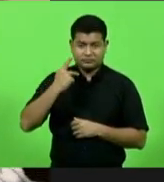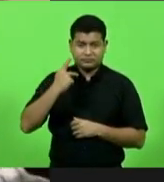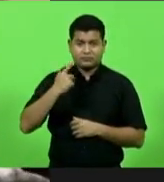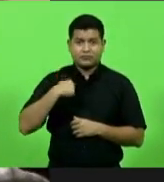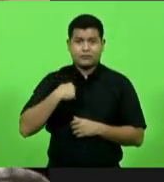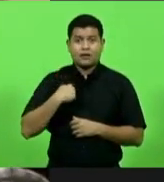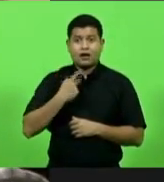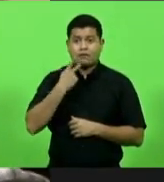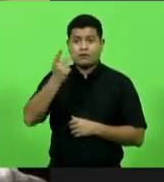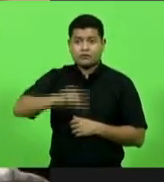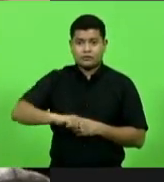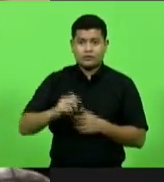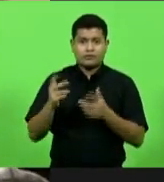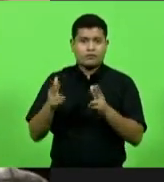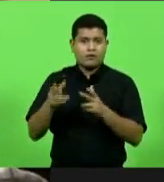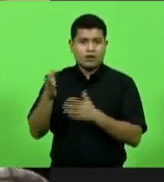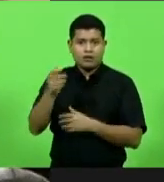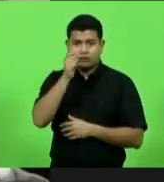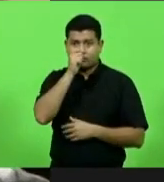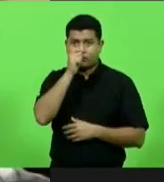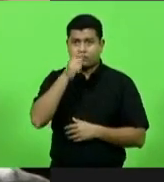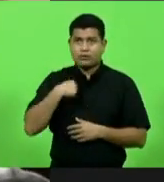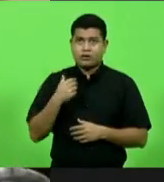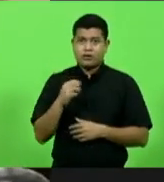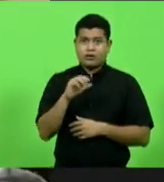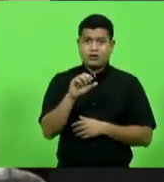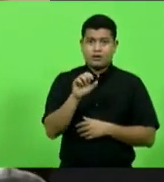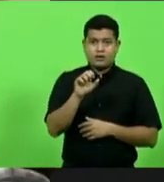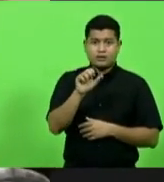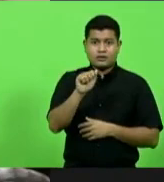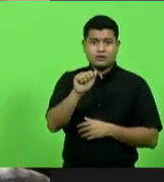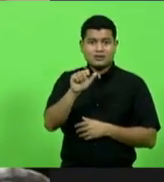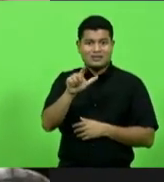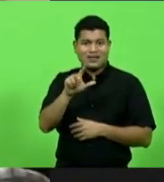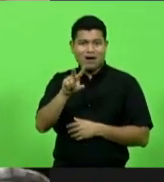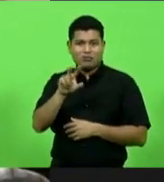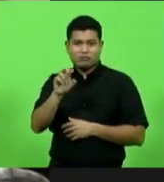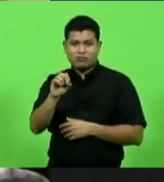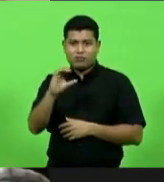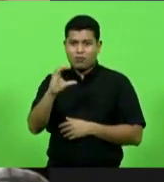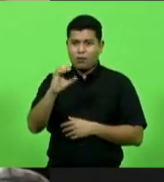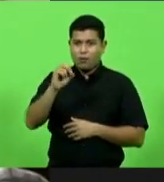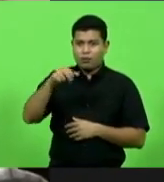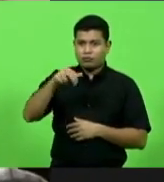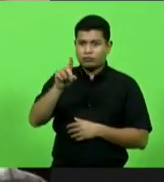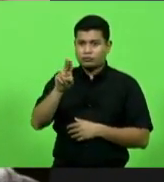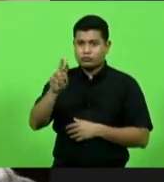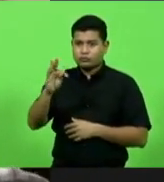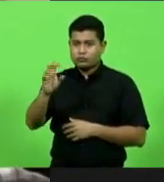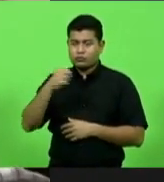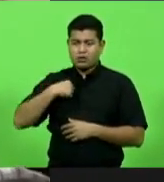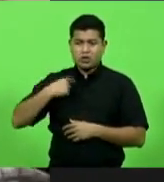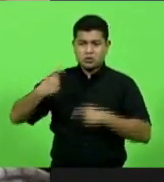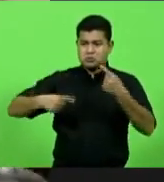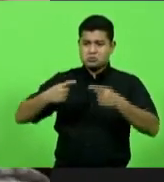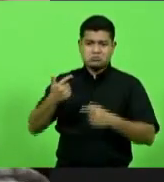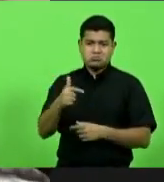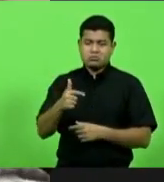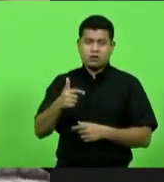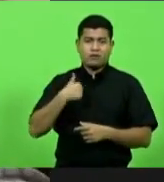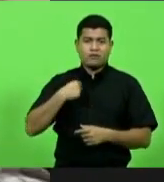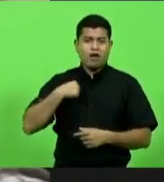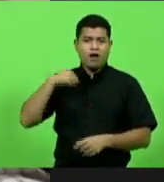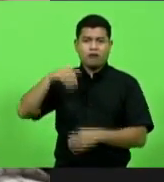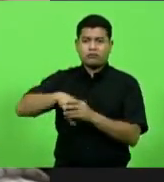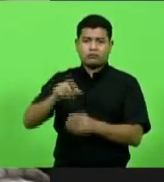aquela parte do salvo conduto, ninguém discutiu, e eu também não votei aquilo. Não